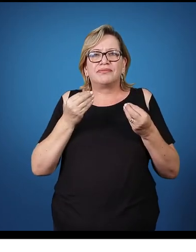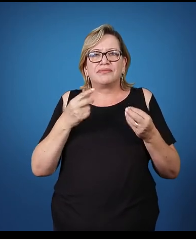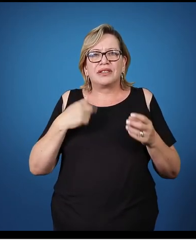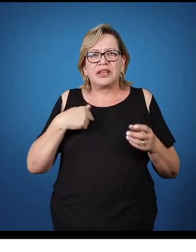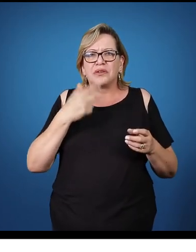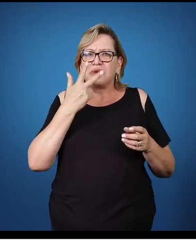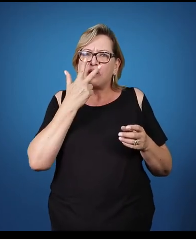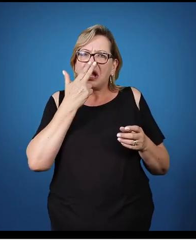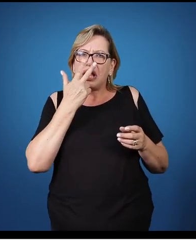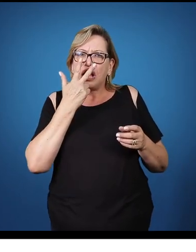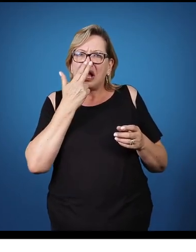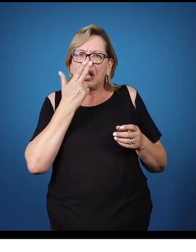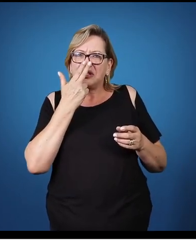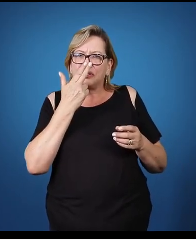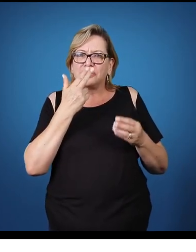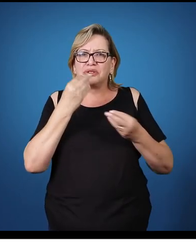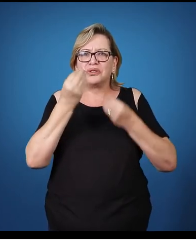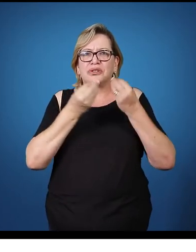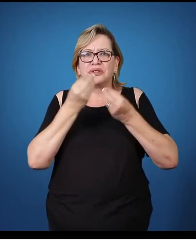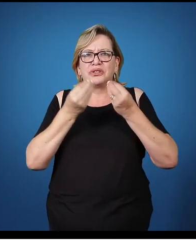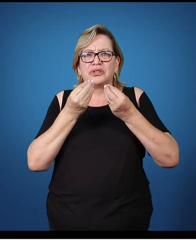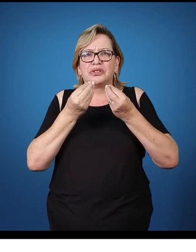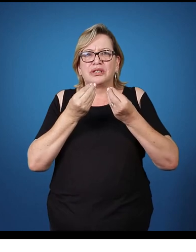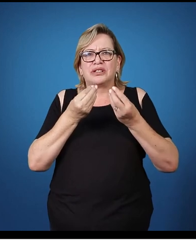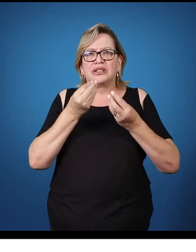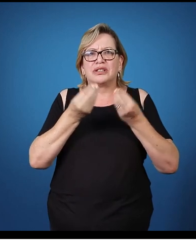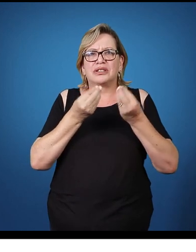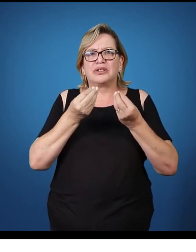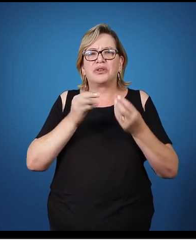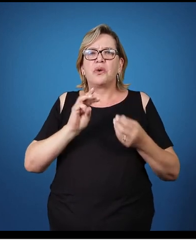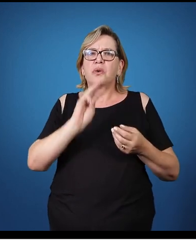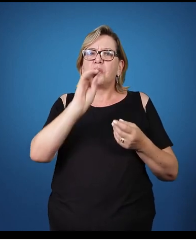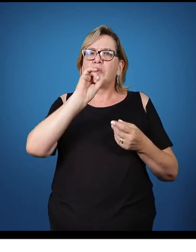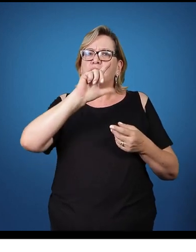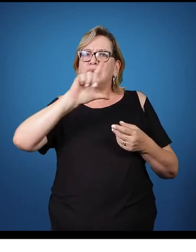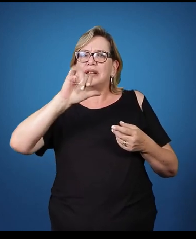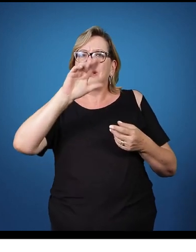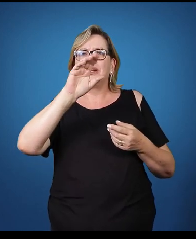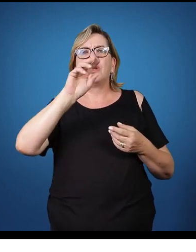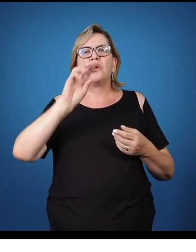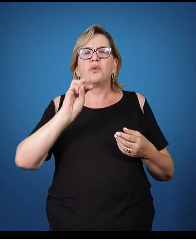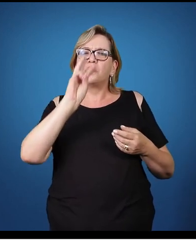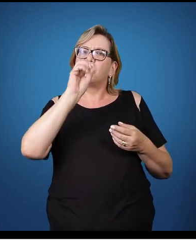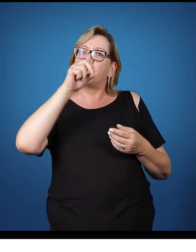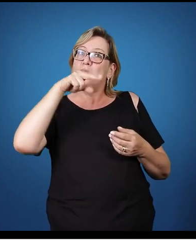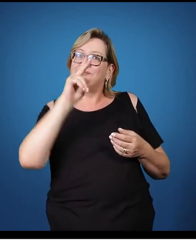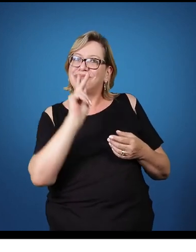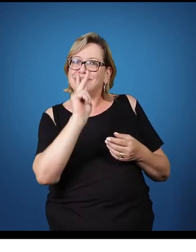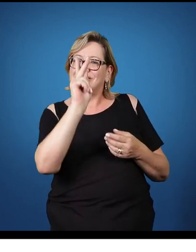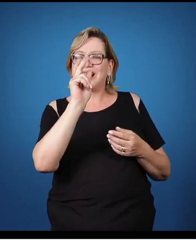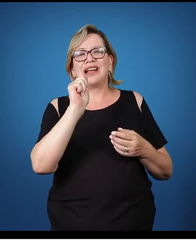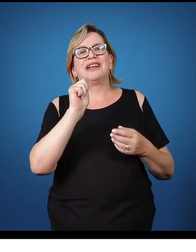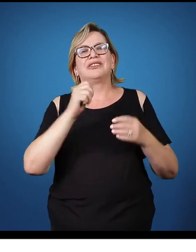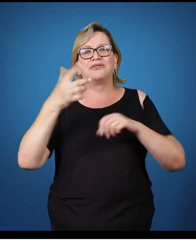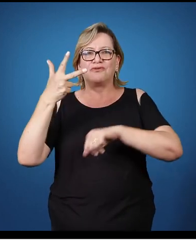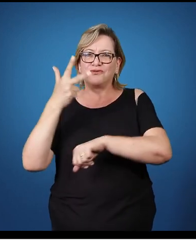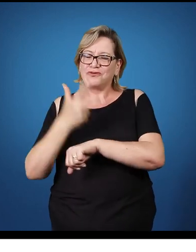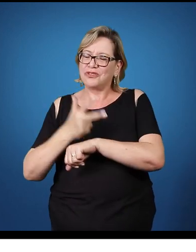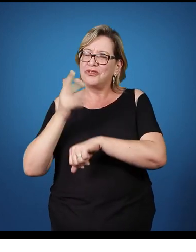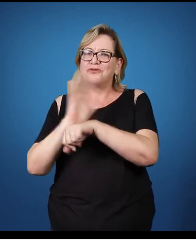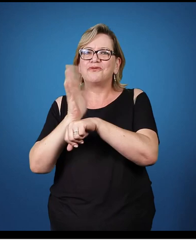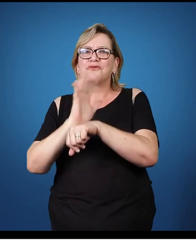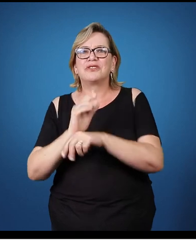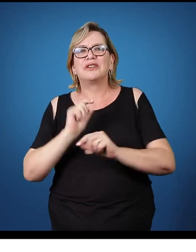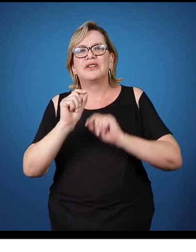Eu achei que parecia uma máquina do William Onca. Ah, do William Onca. Ah, a fábrica de chocolate. Então, minha gente. E